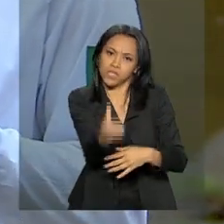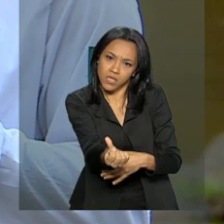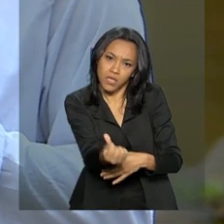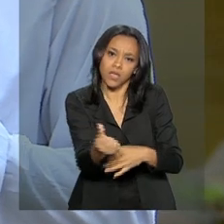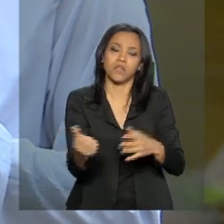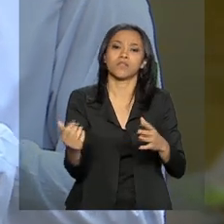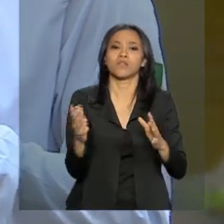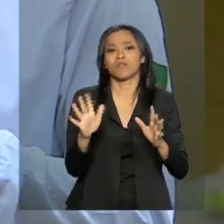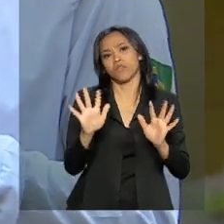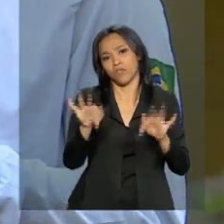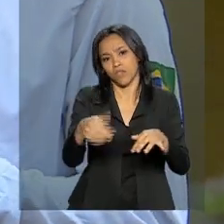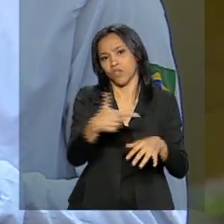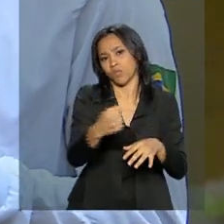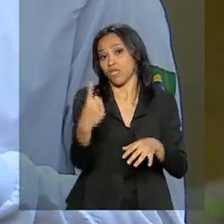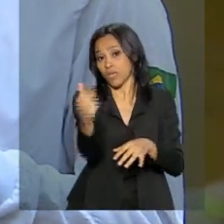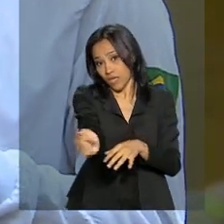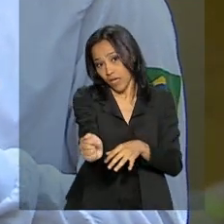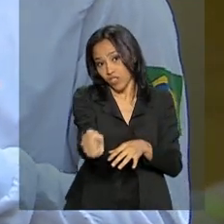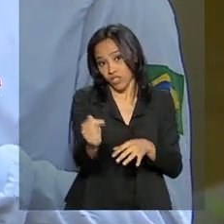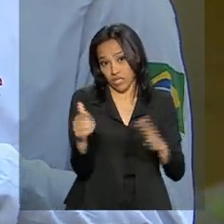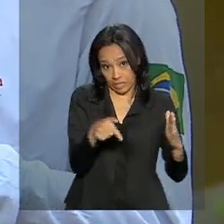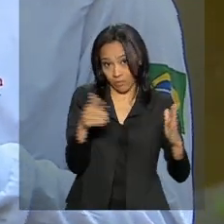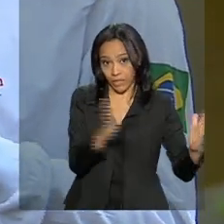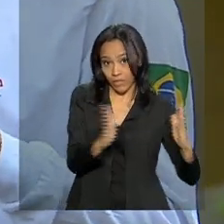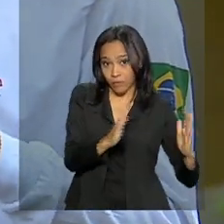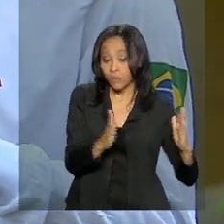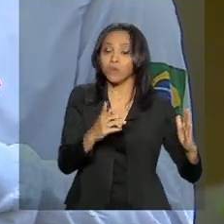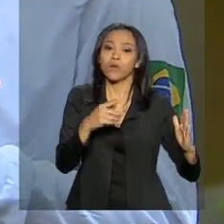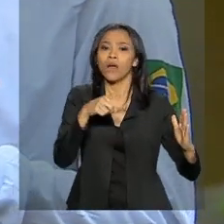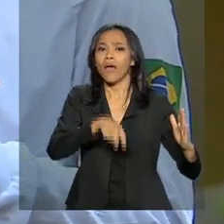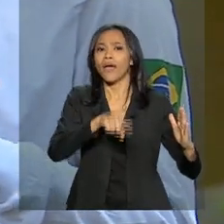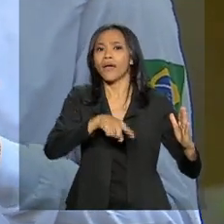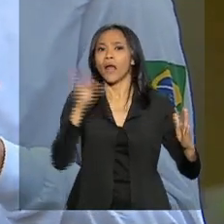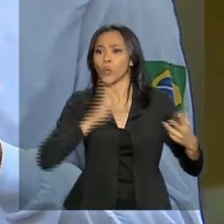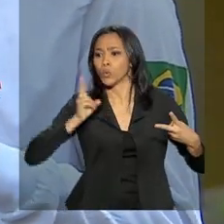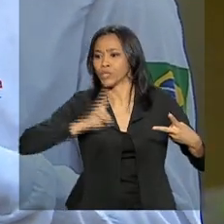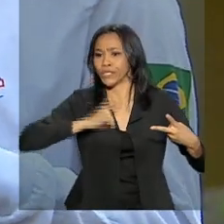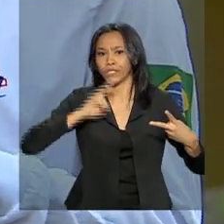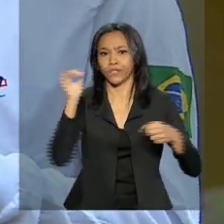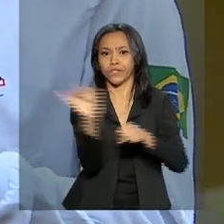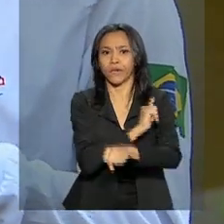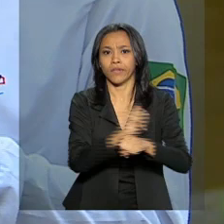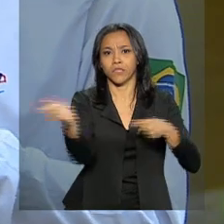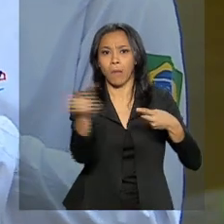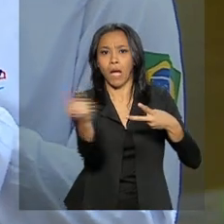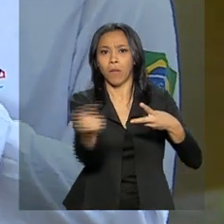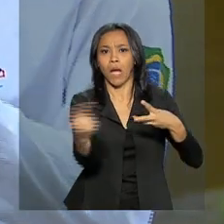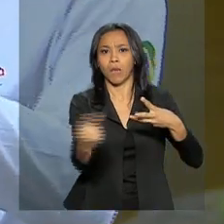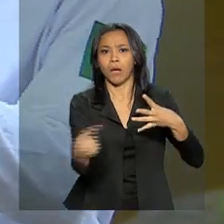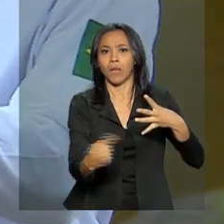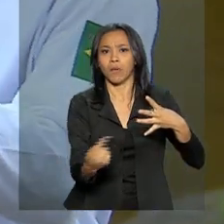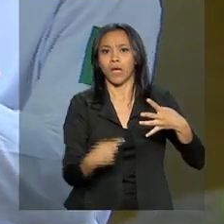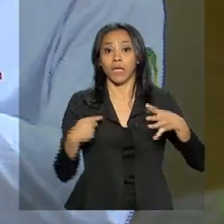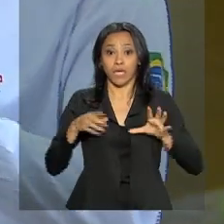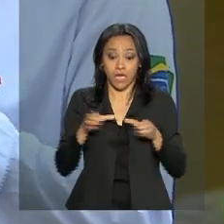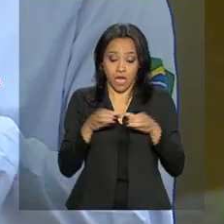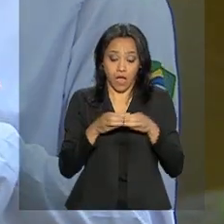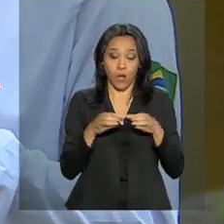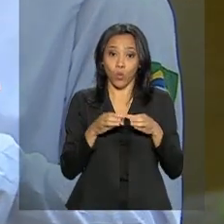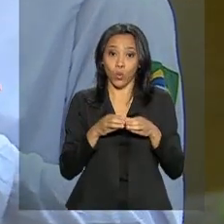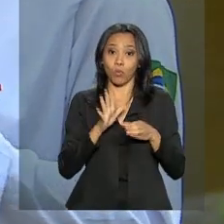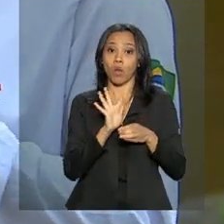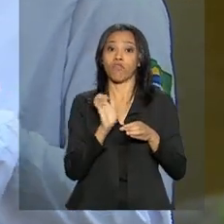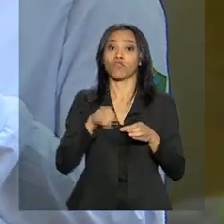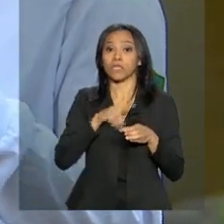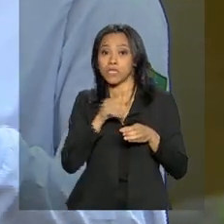meados de 2017, a gente estava tratando a questão toda com medidas emergenciais. Que eram medidas que a Fundação Renova e anteriormente